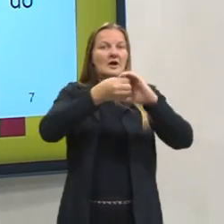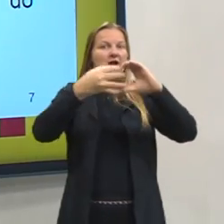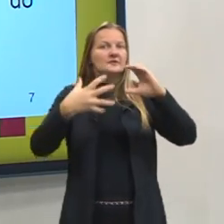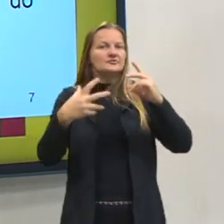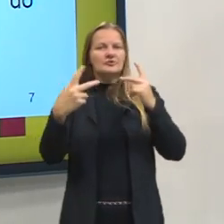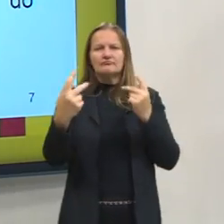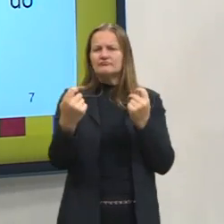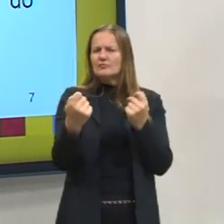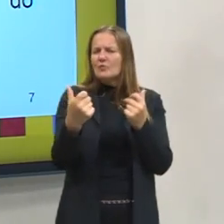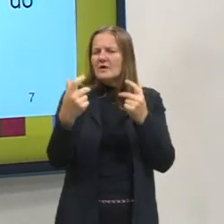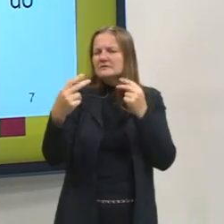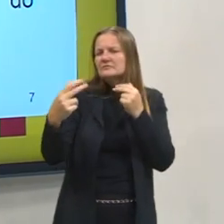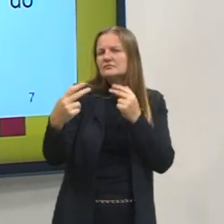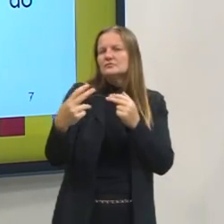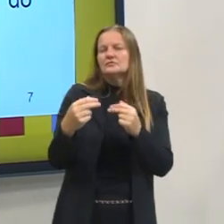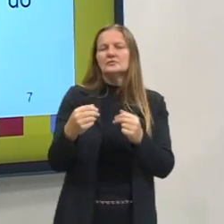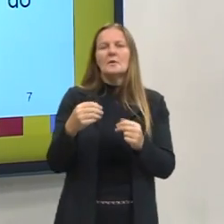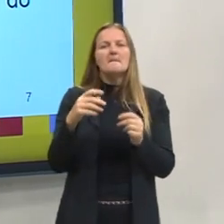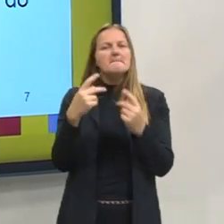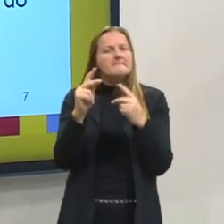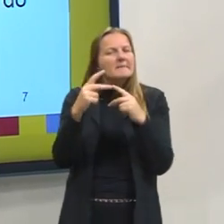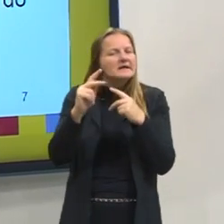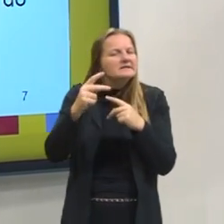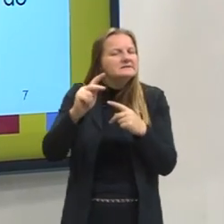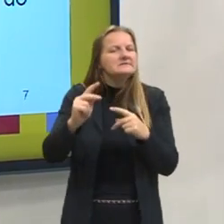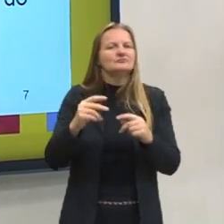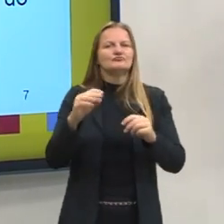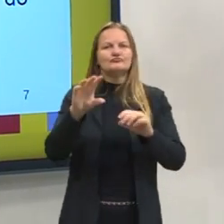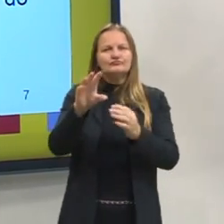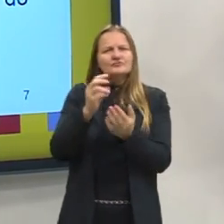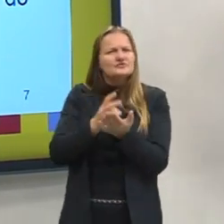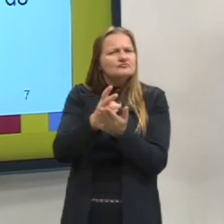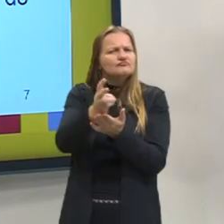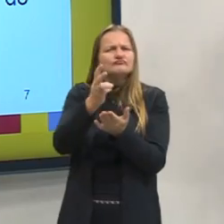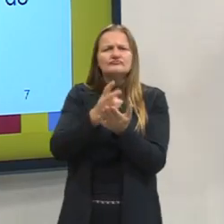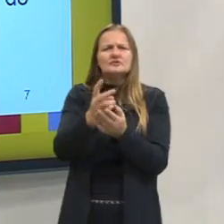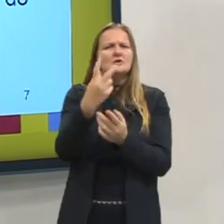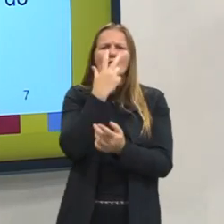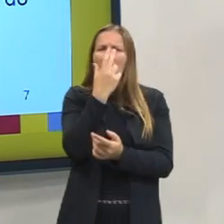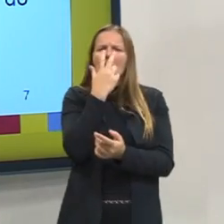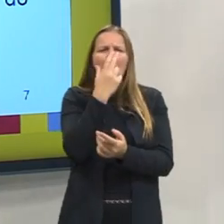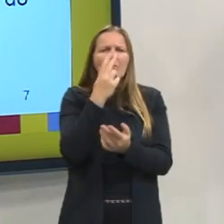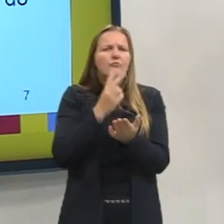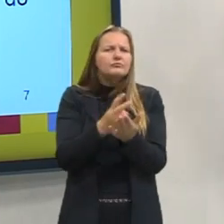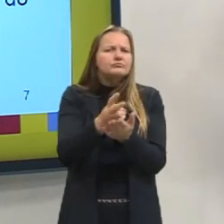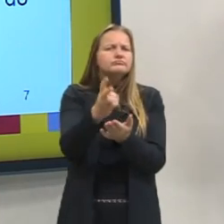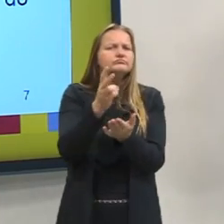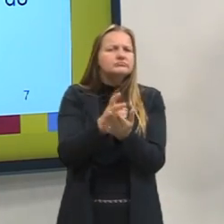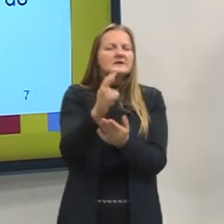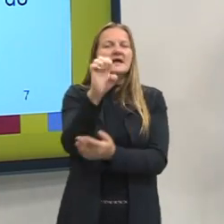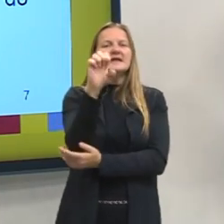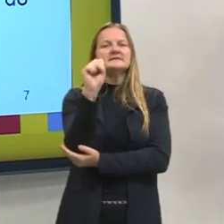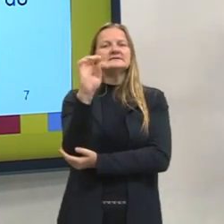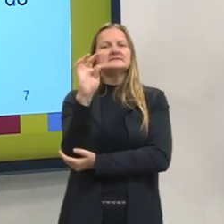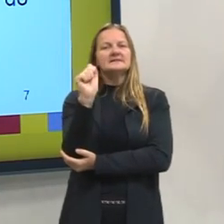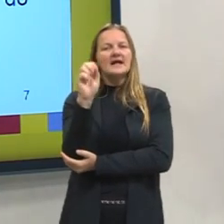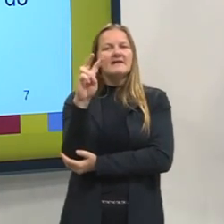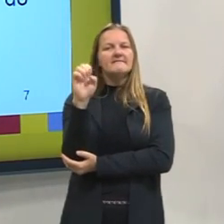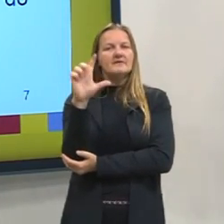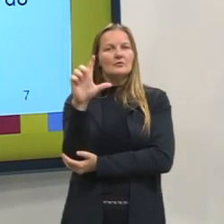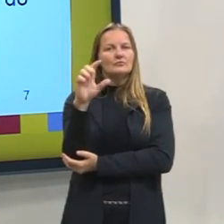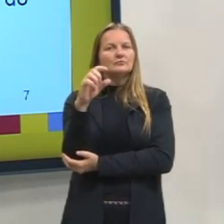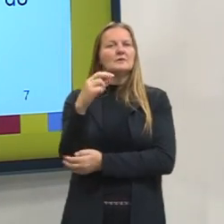si que são semelhantes e permanecem iguais. Então, elas são estáveis. E